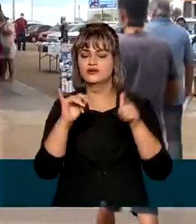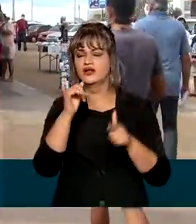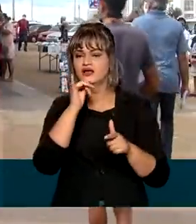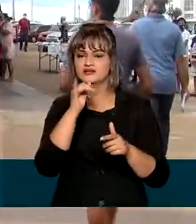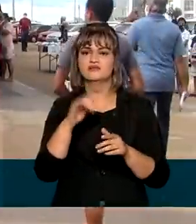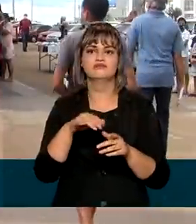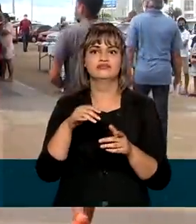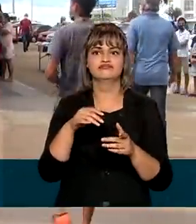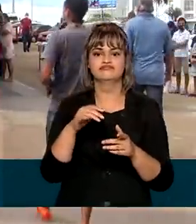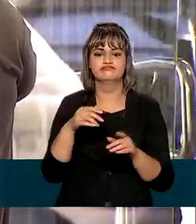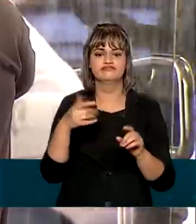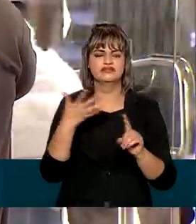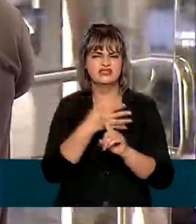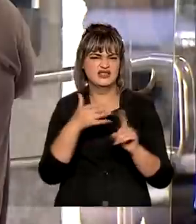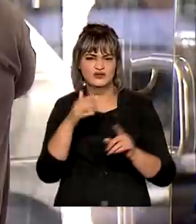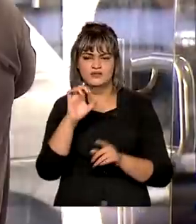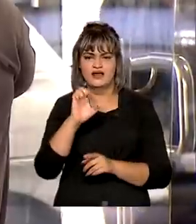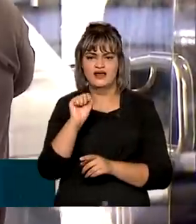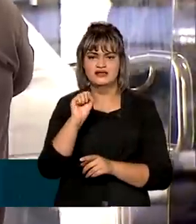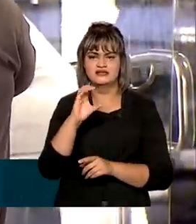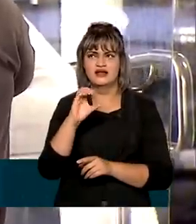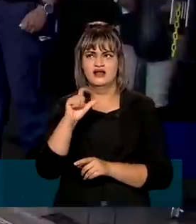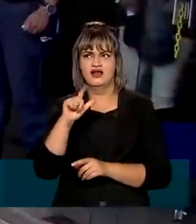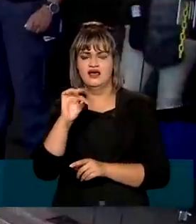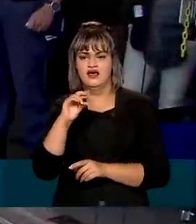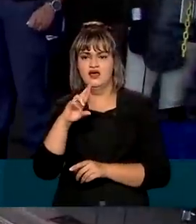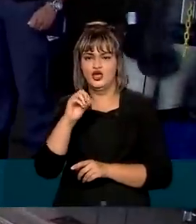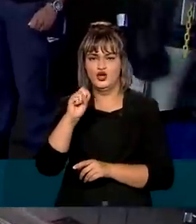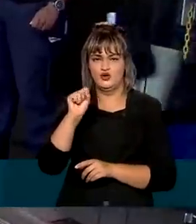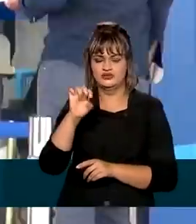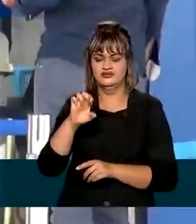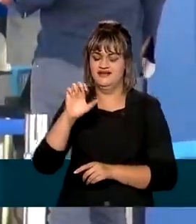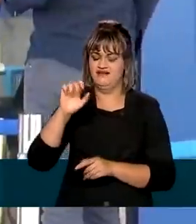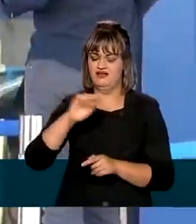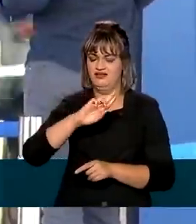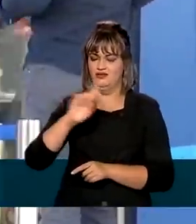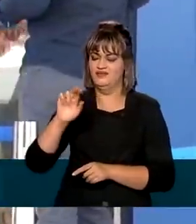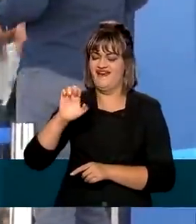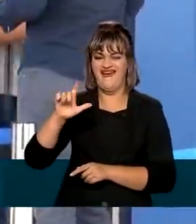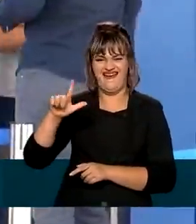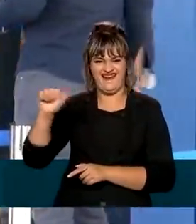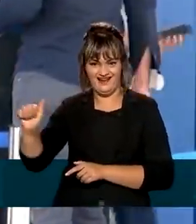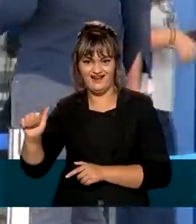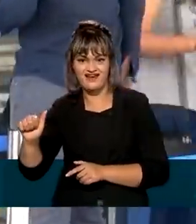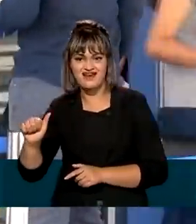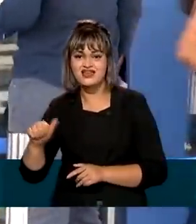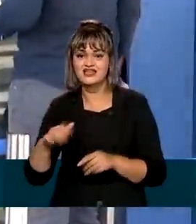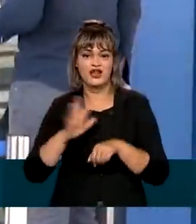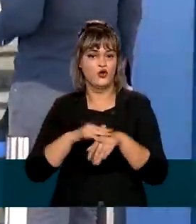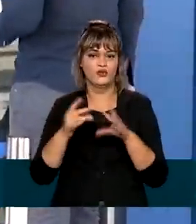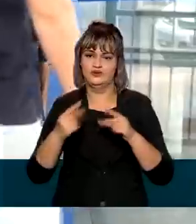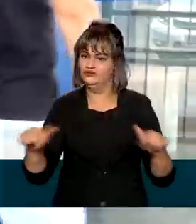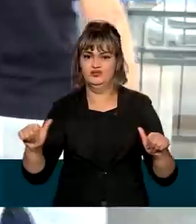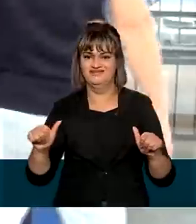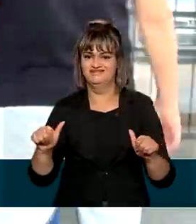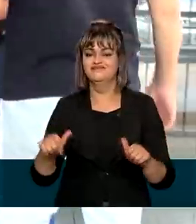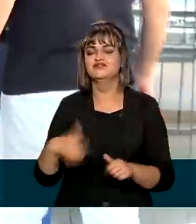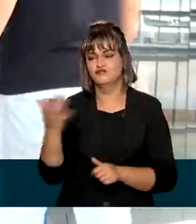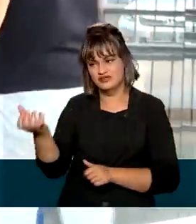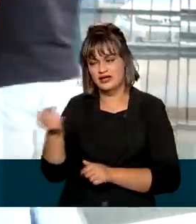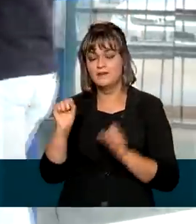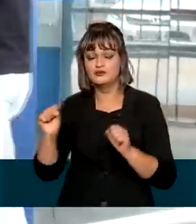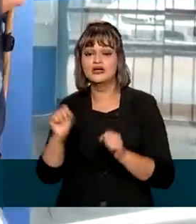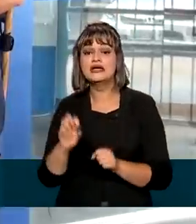esclerose múltipla, que é degenerativa e não tem cura. O saque também pode ser realizado caso algum